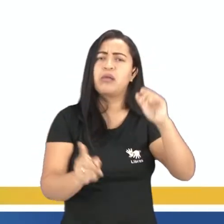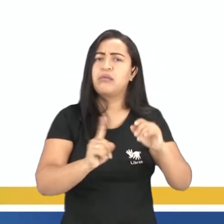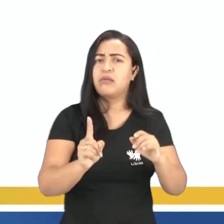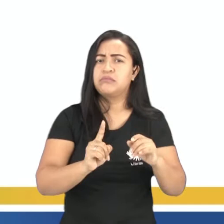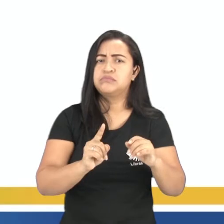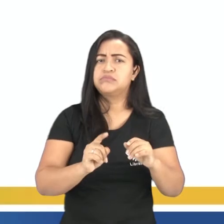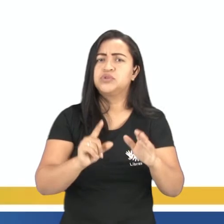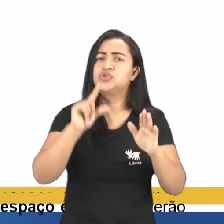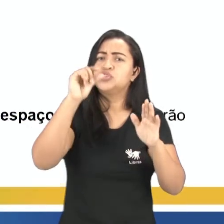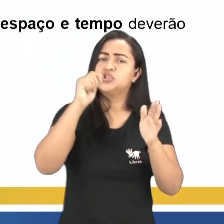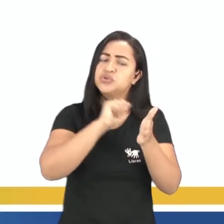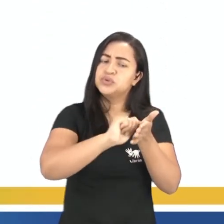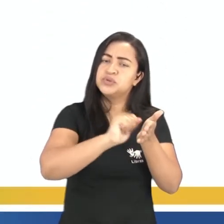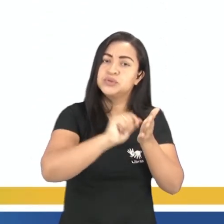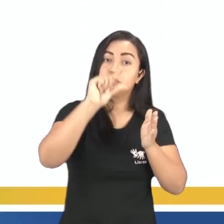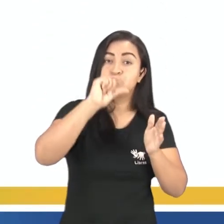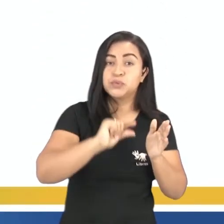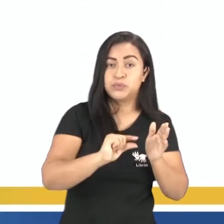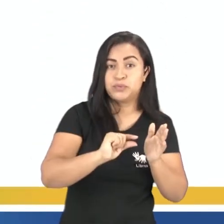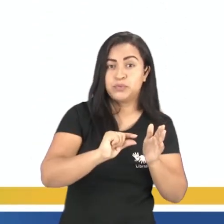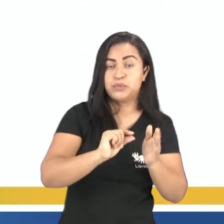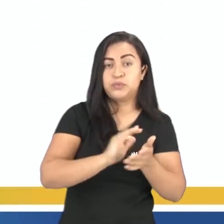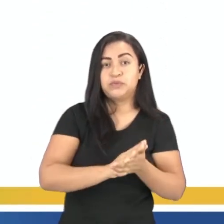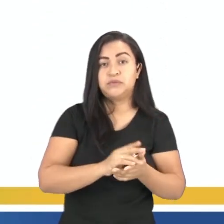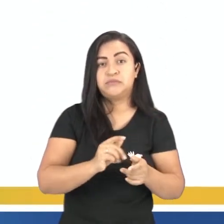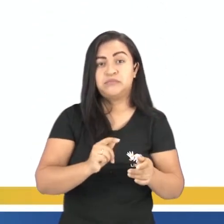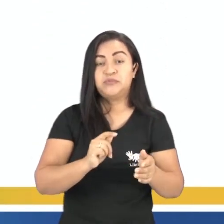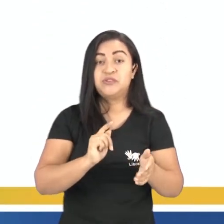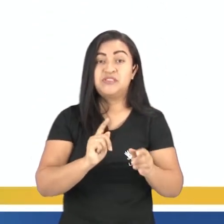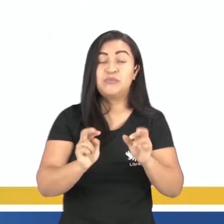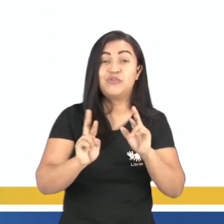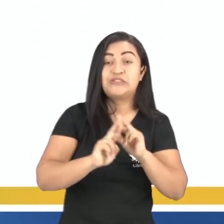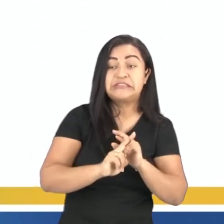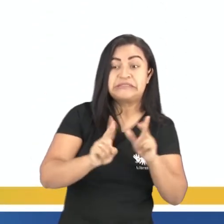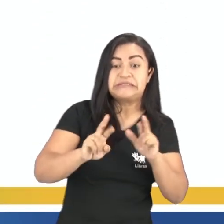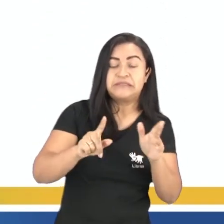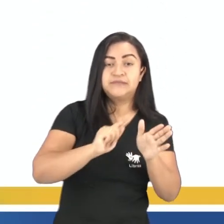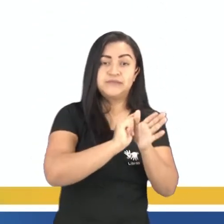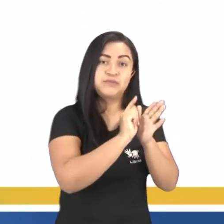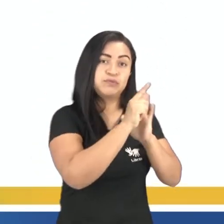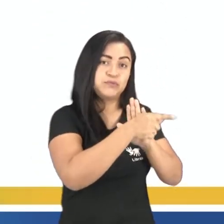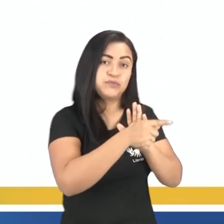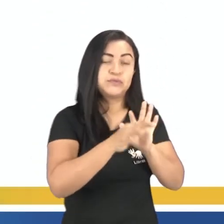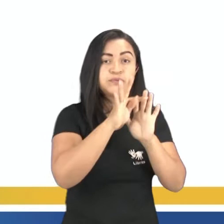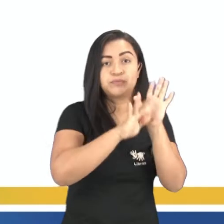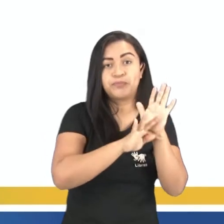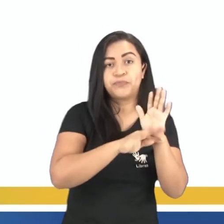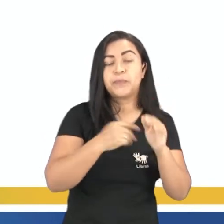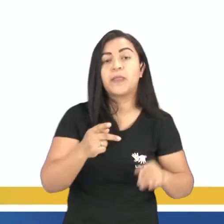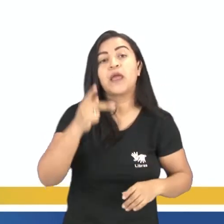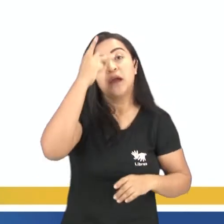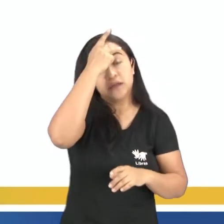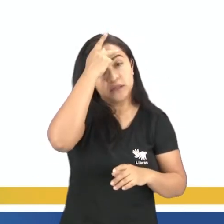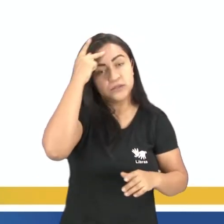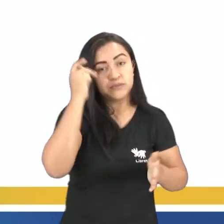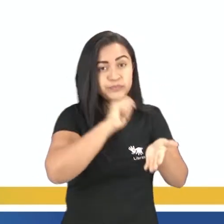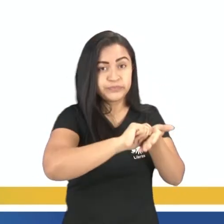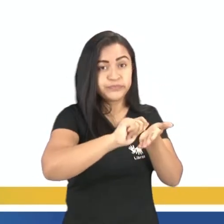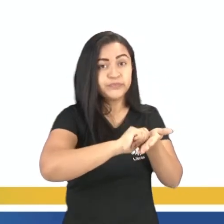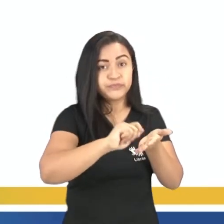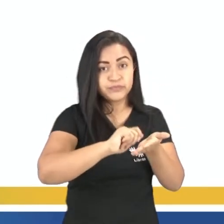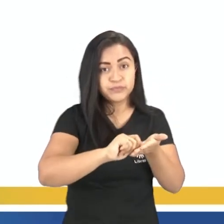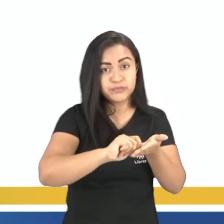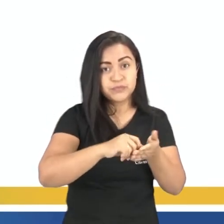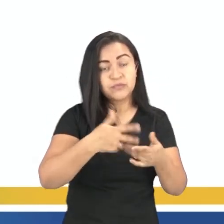textual, tá? Outro gênero textual. Cabe ao autor decidir exatamente que função,